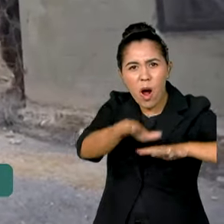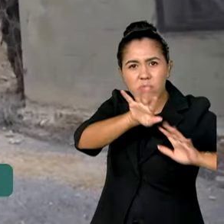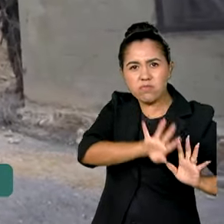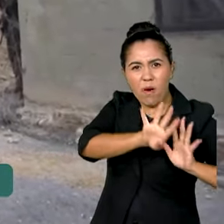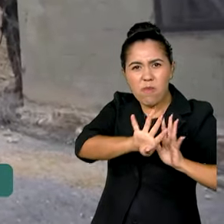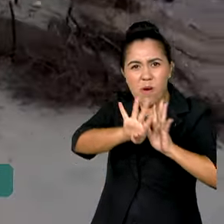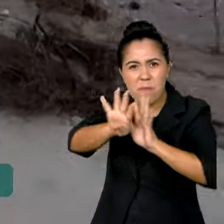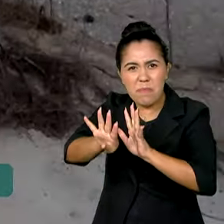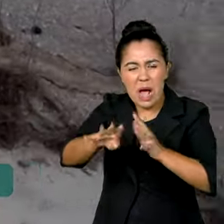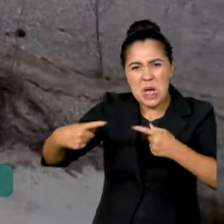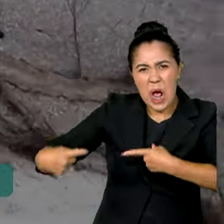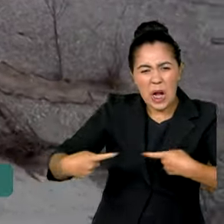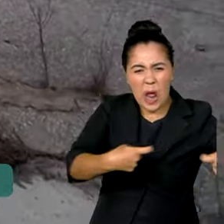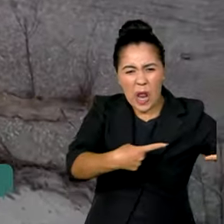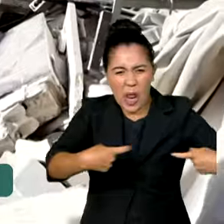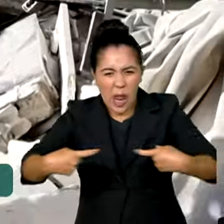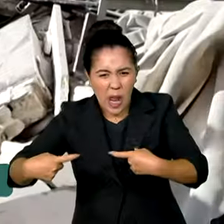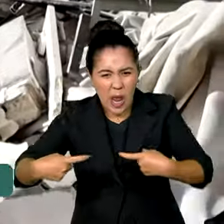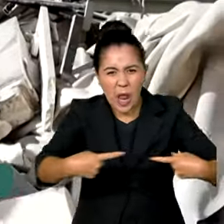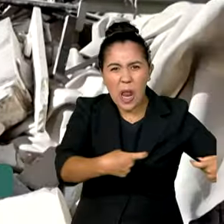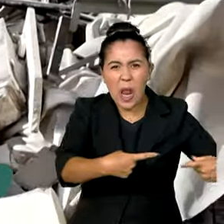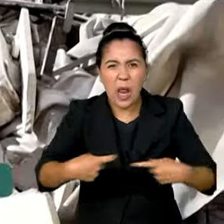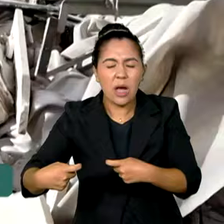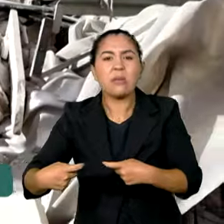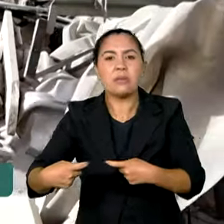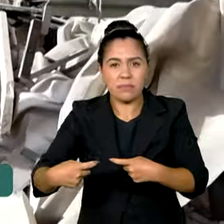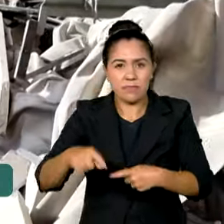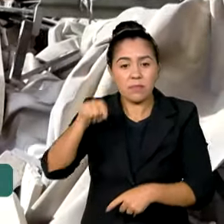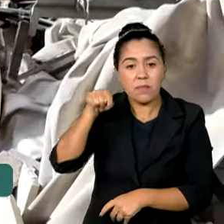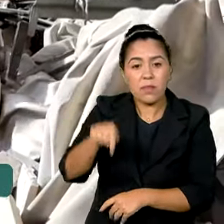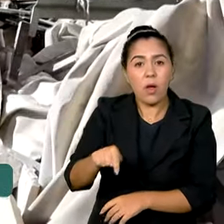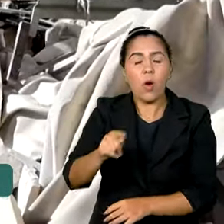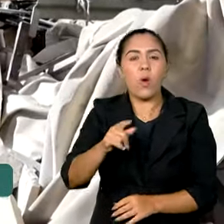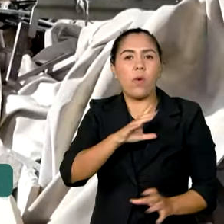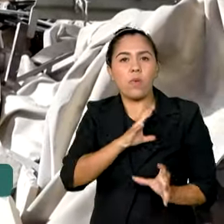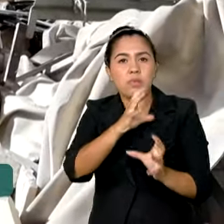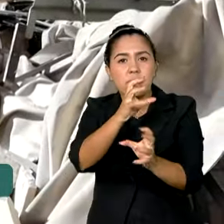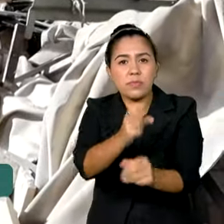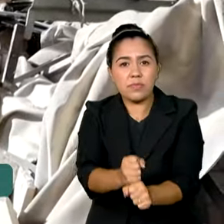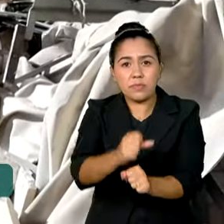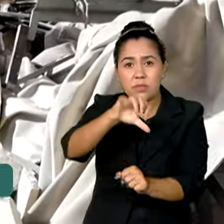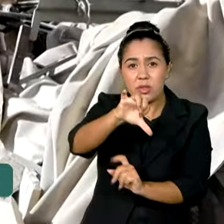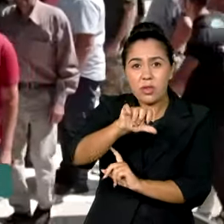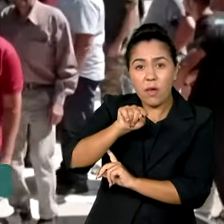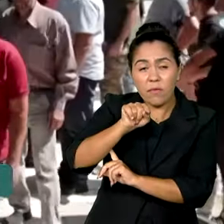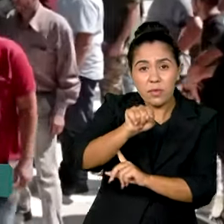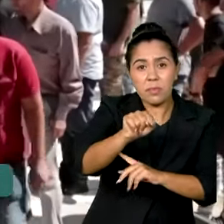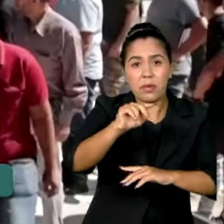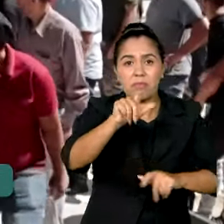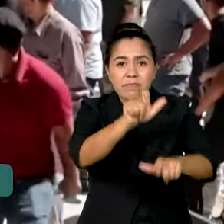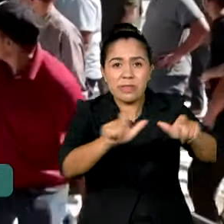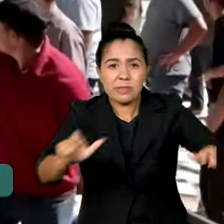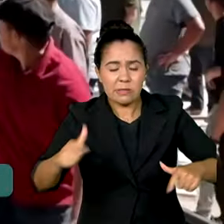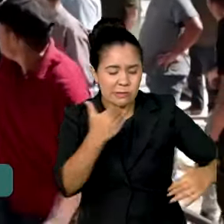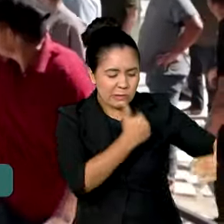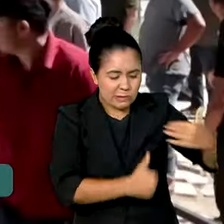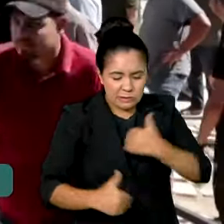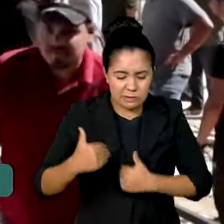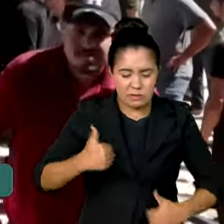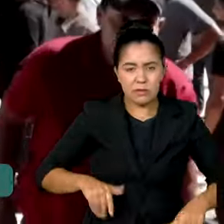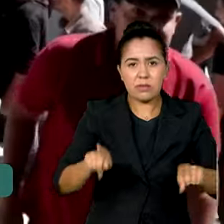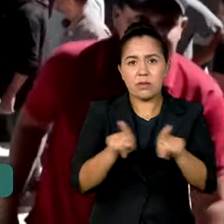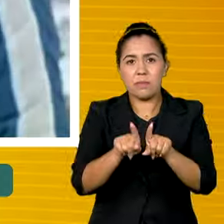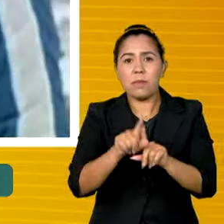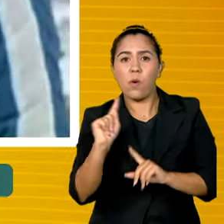sangrenta contra o Hezbollah. O governo libanês contabiliza mais de 9 mil feridos e pelo menos mil mortos,